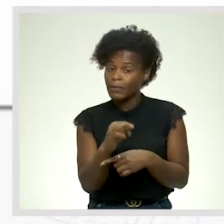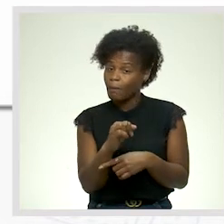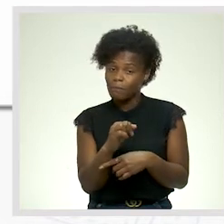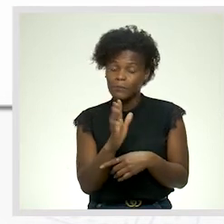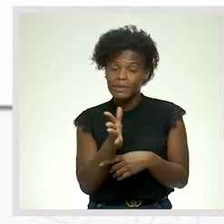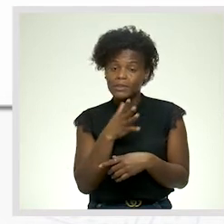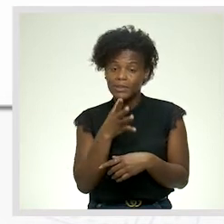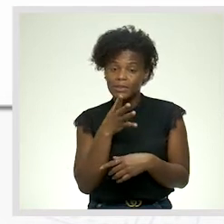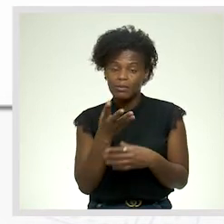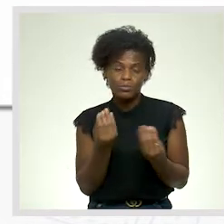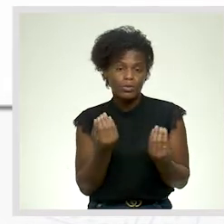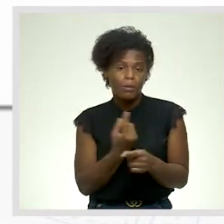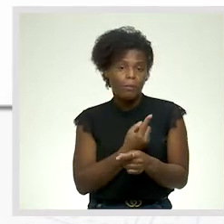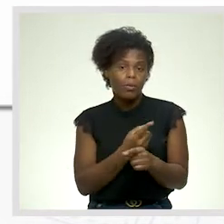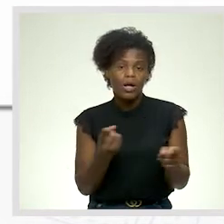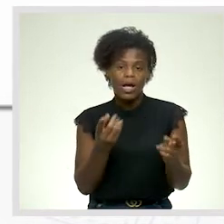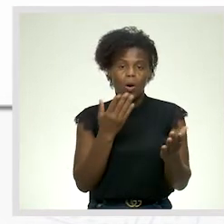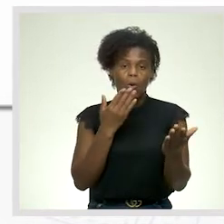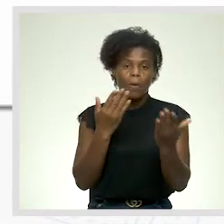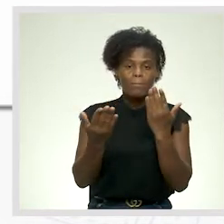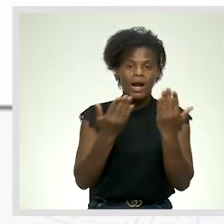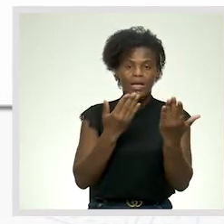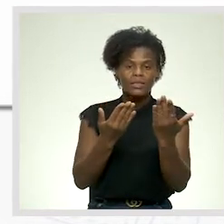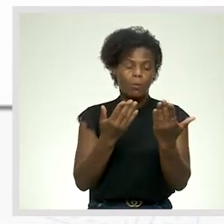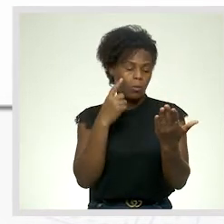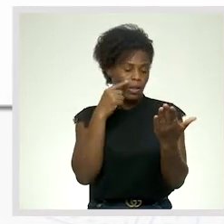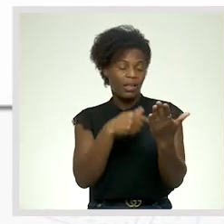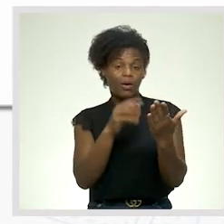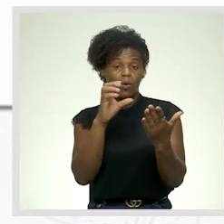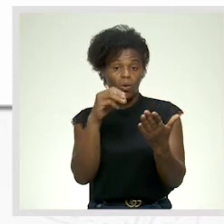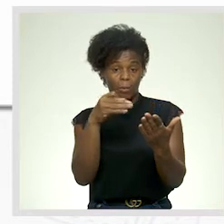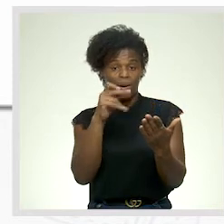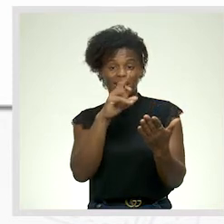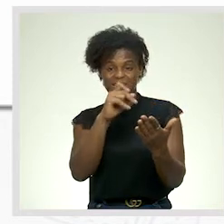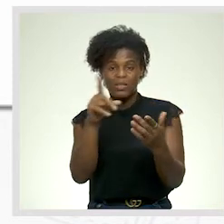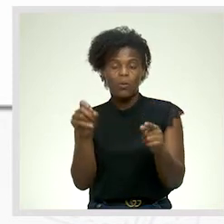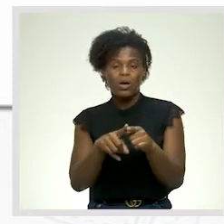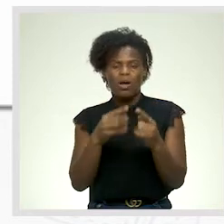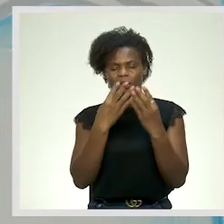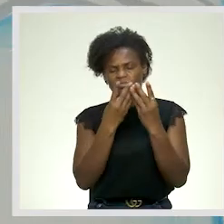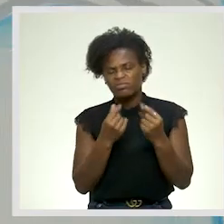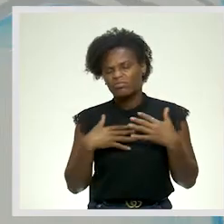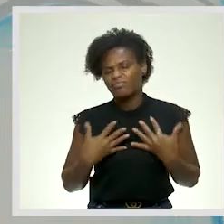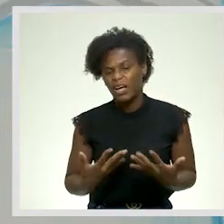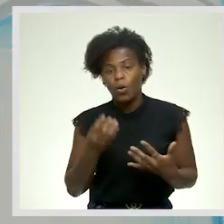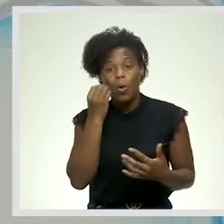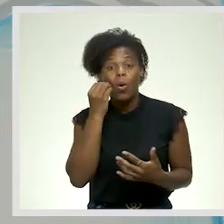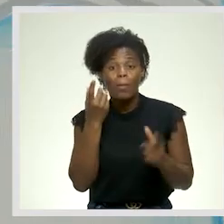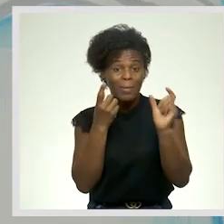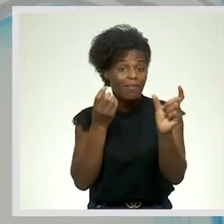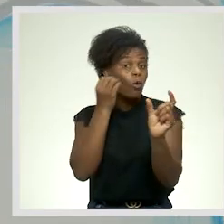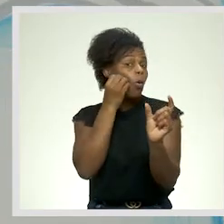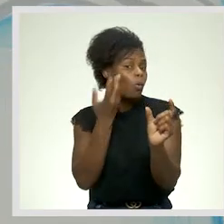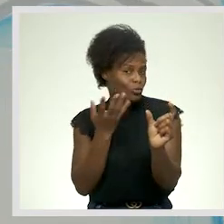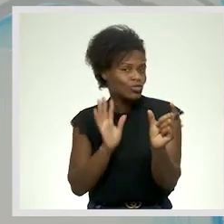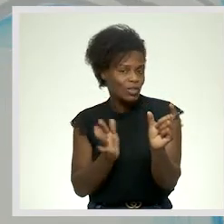muito tempo, Porque a comparação está aqui claramente na frase Desgastar-se como... Repara que aqui